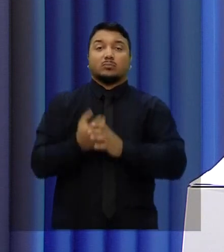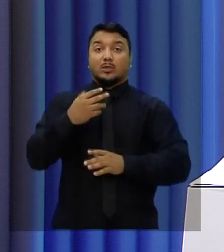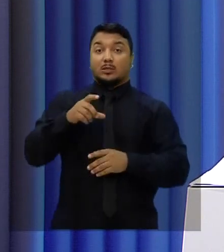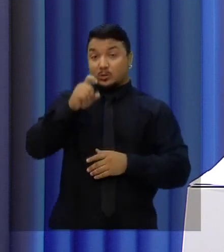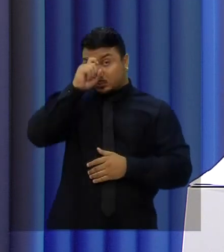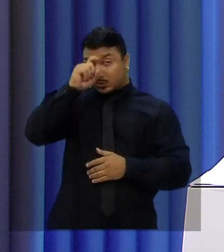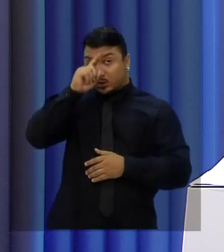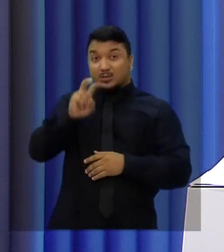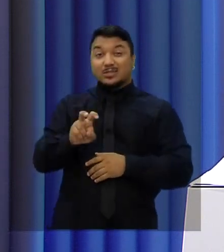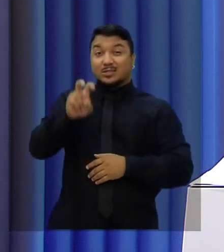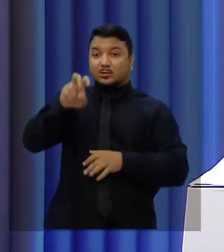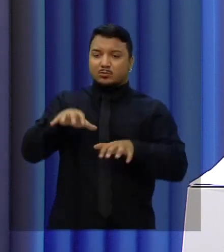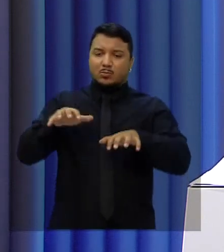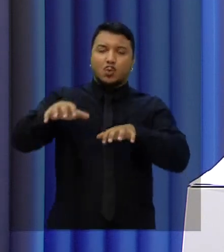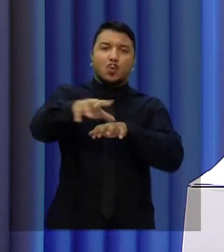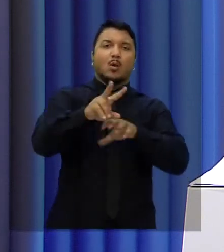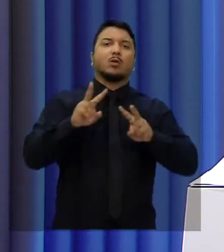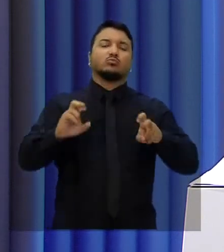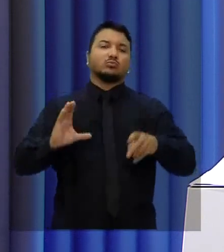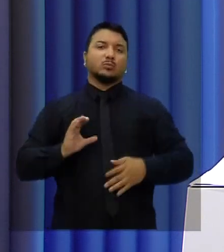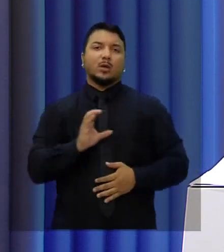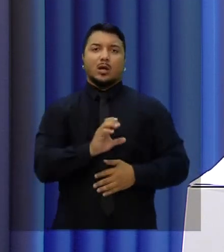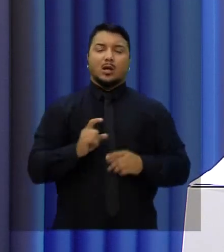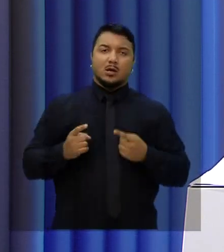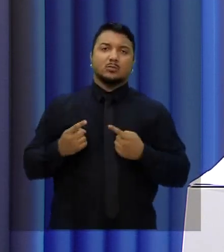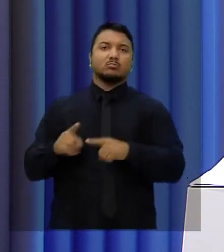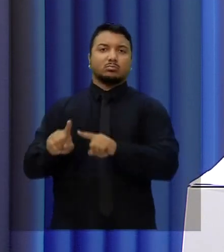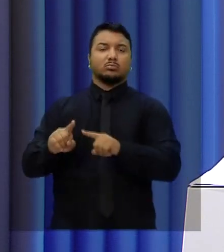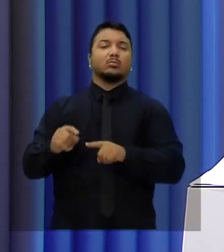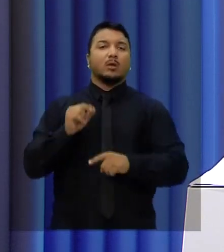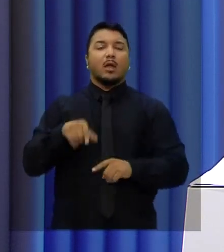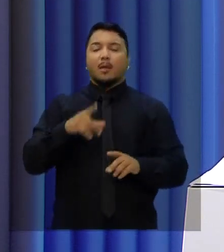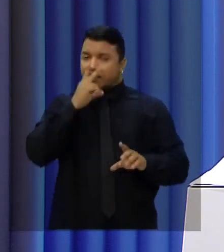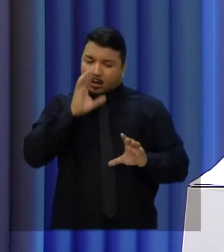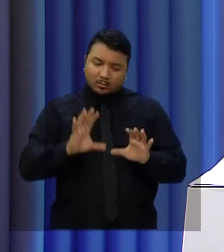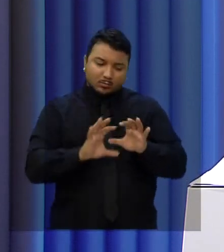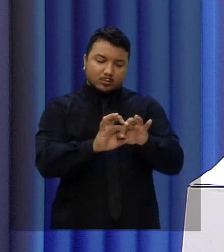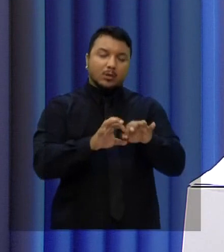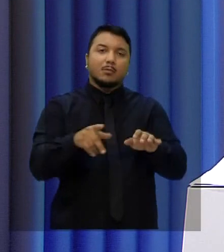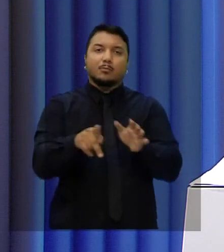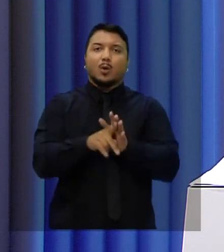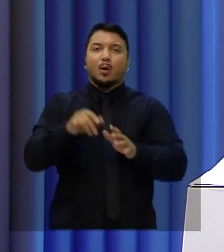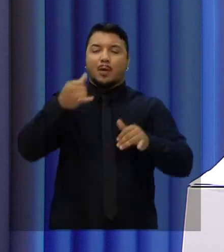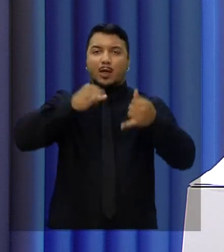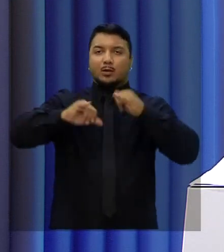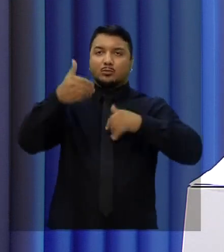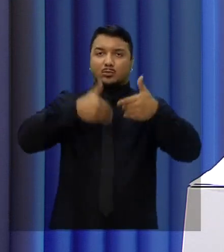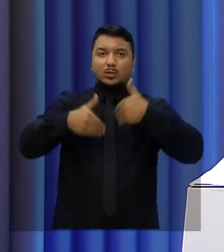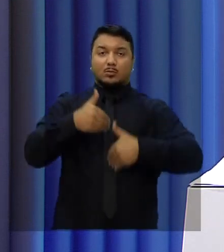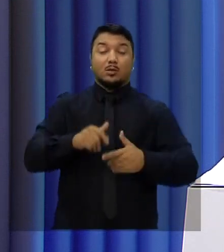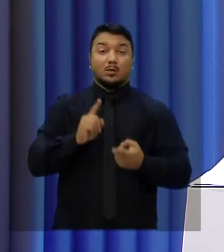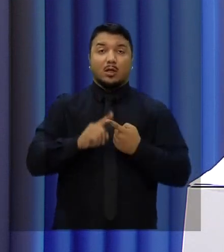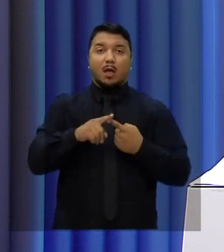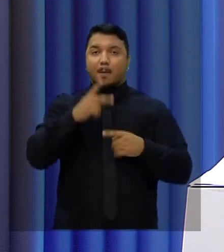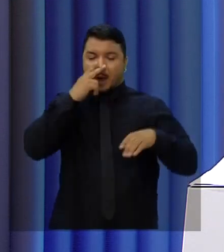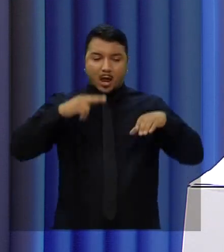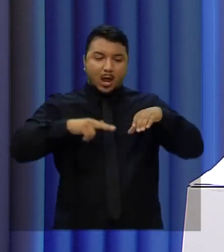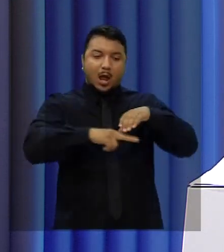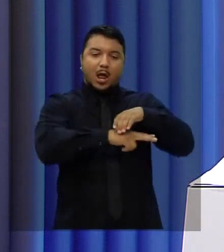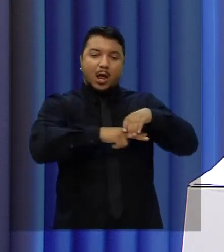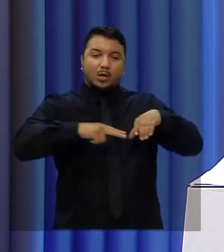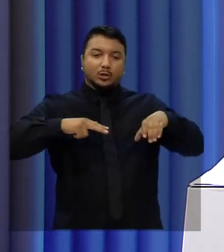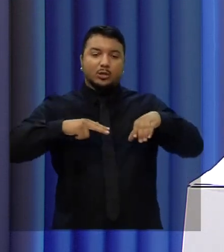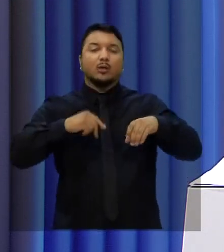câncer. Para dar eficiência, já integrados aos hospitais regionais, com unidade de quimioterapia, de radioterapia, de pequenos